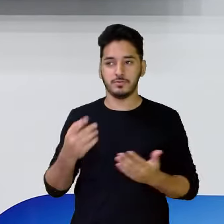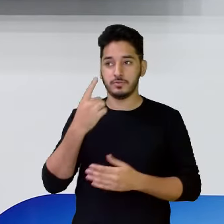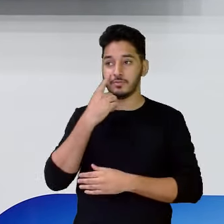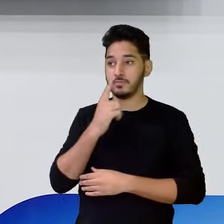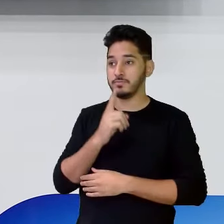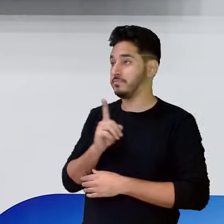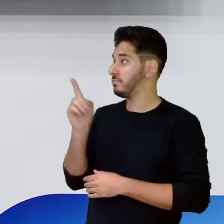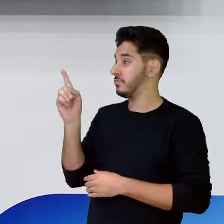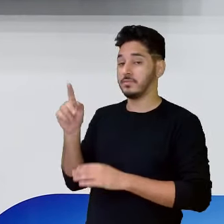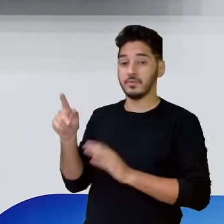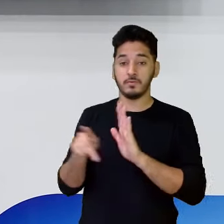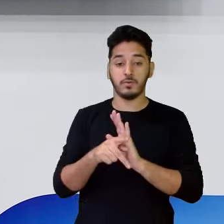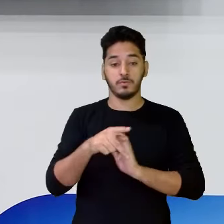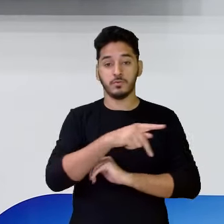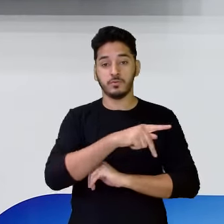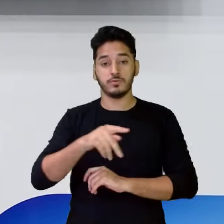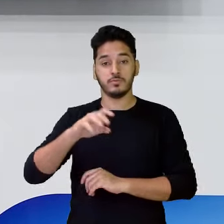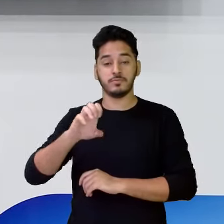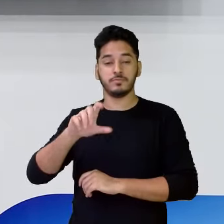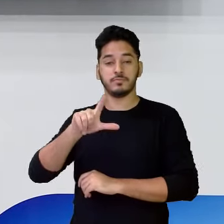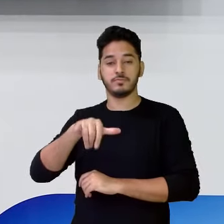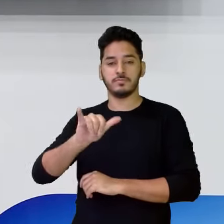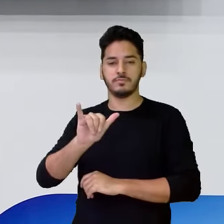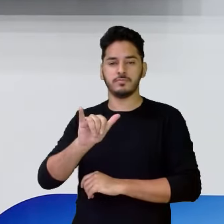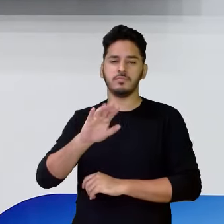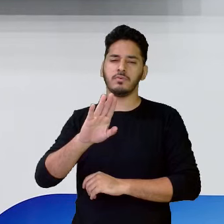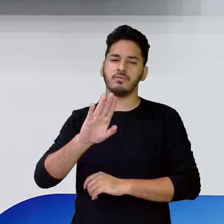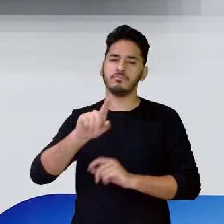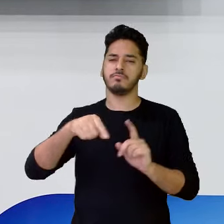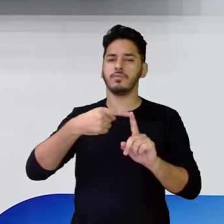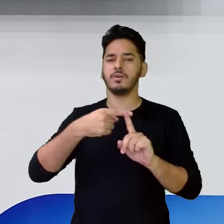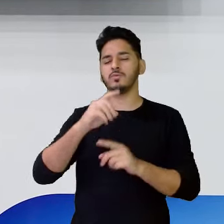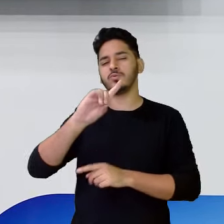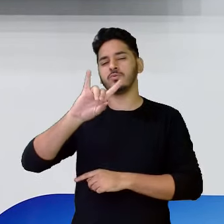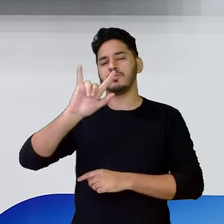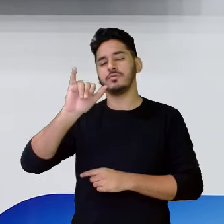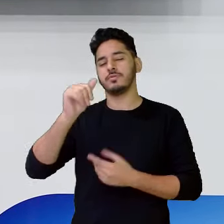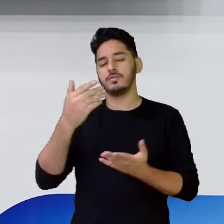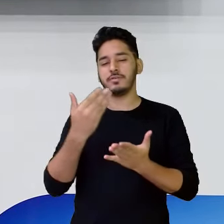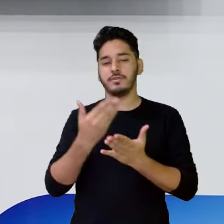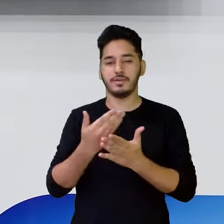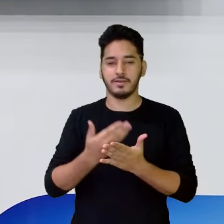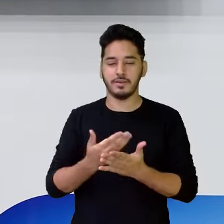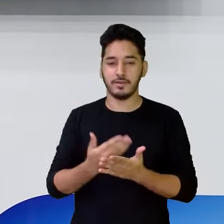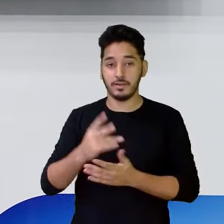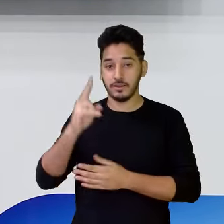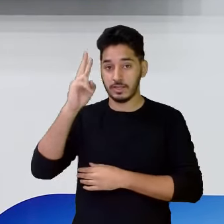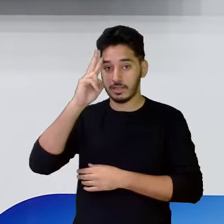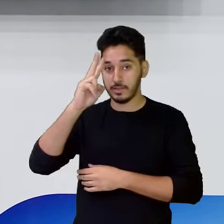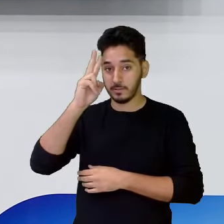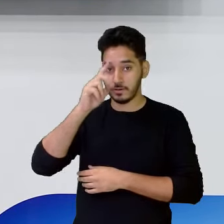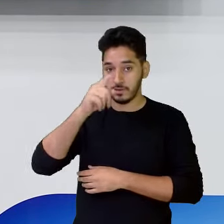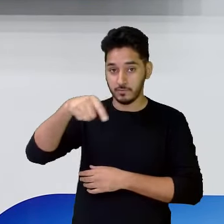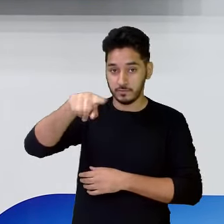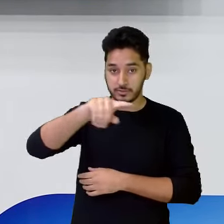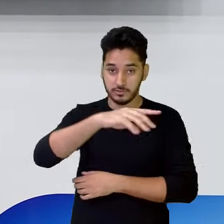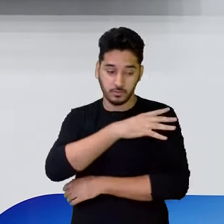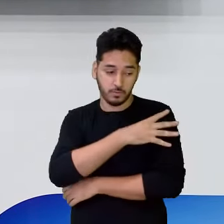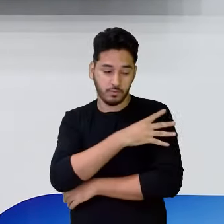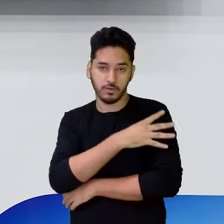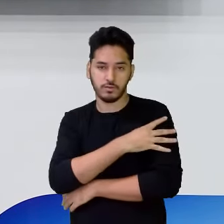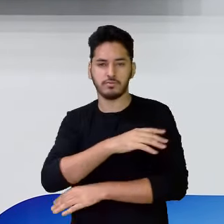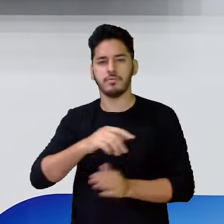Graciele e chegamos aqui a mais um dia letivo, lembrando a vocês, as turminhas dos quartos anos, que